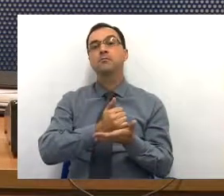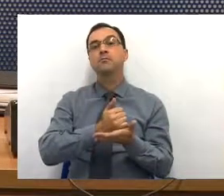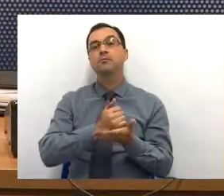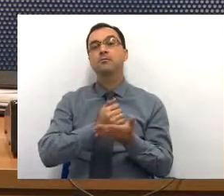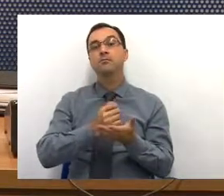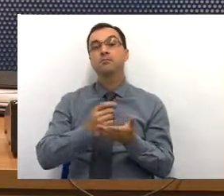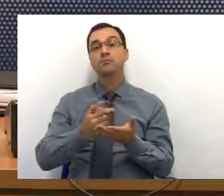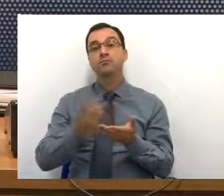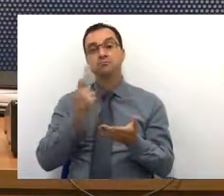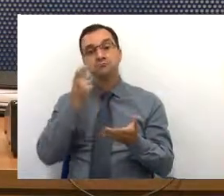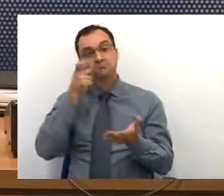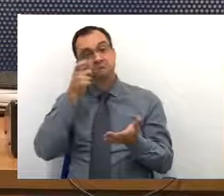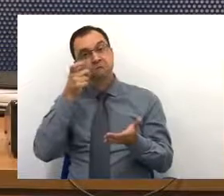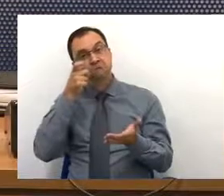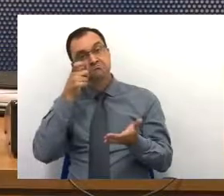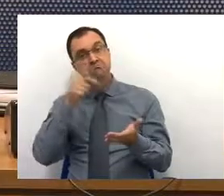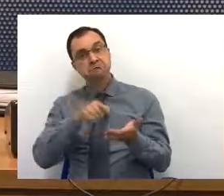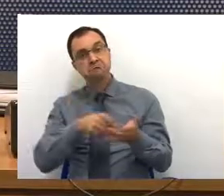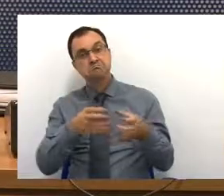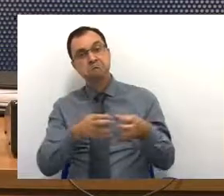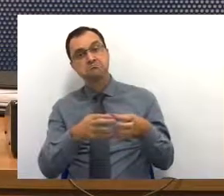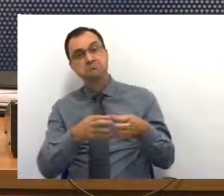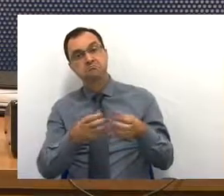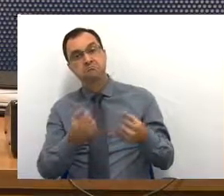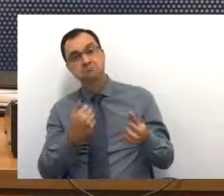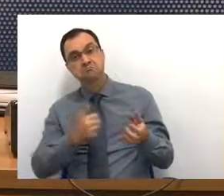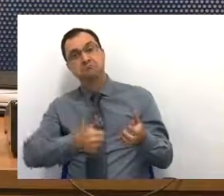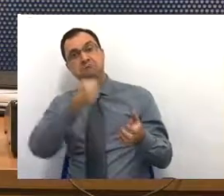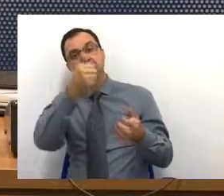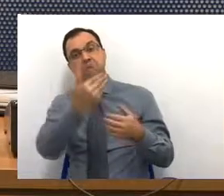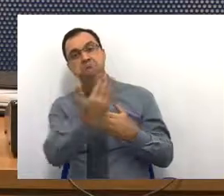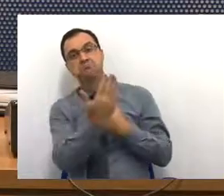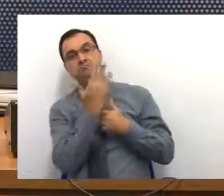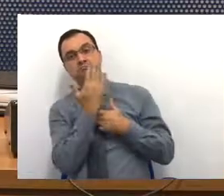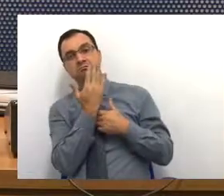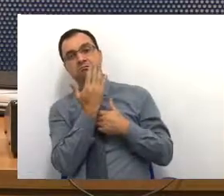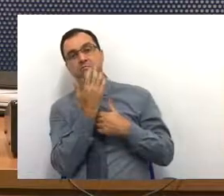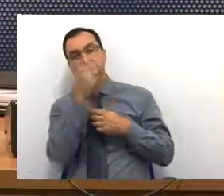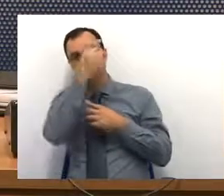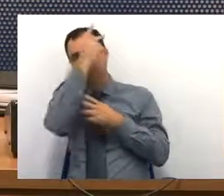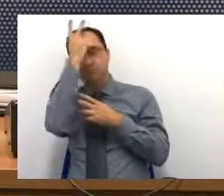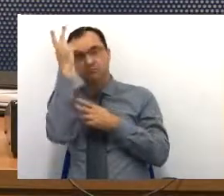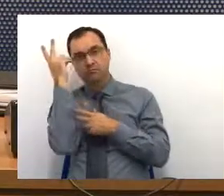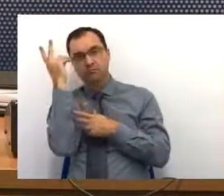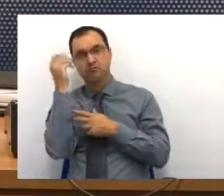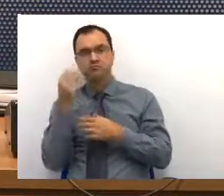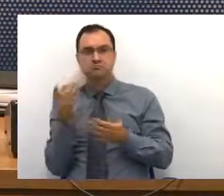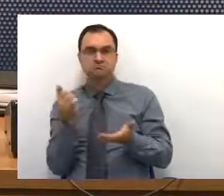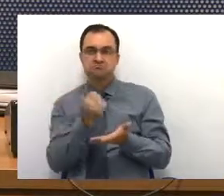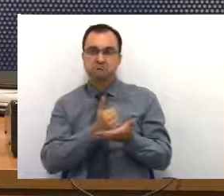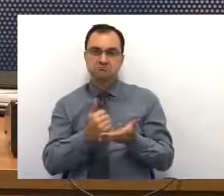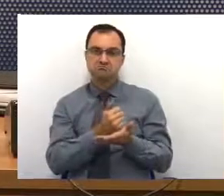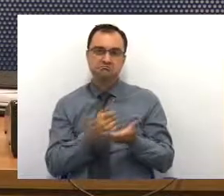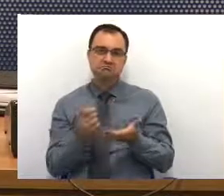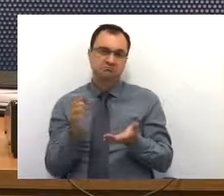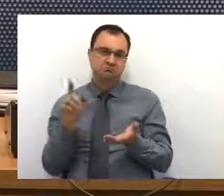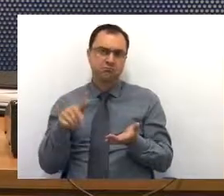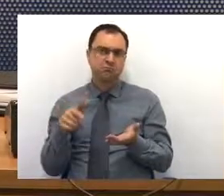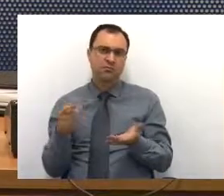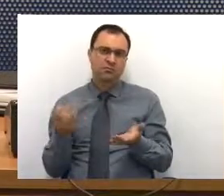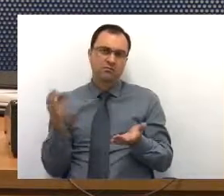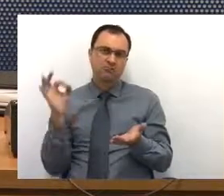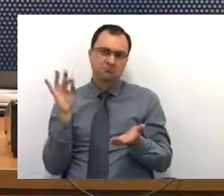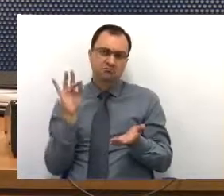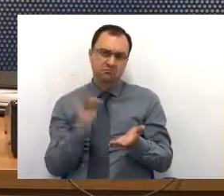vantagem que esse grupo oferecer ao município. Basicamente é isso. É claro, tem